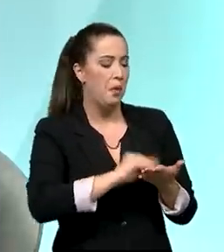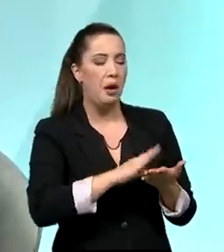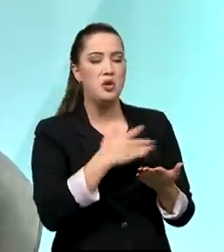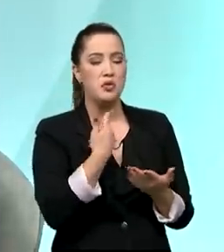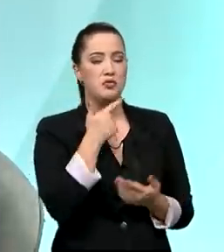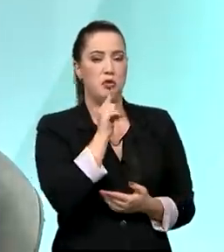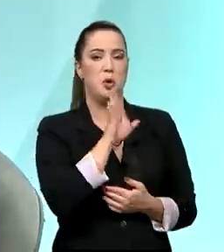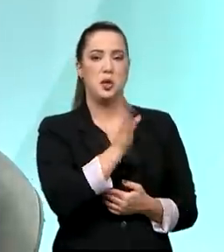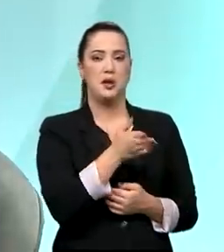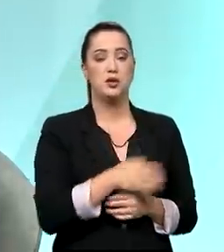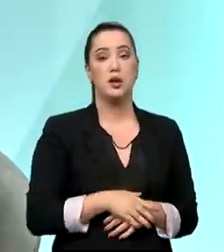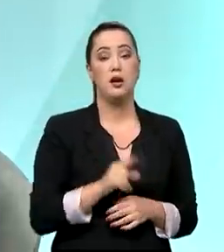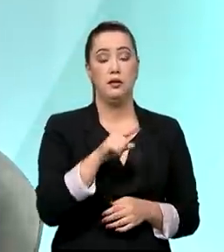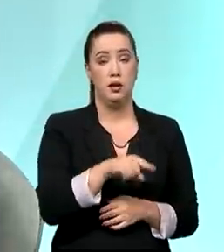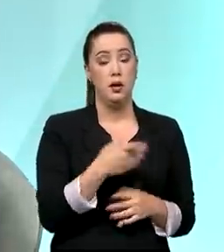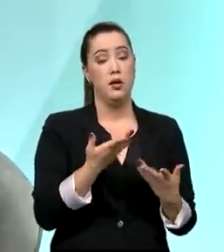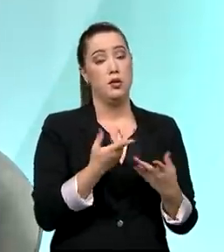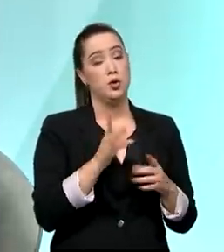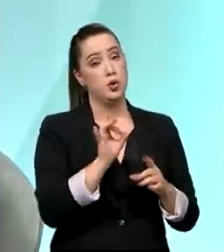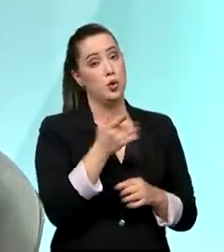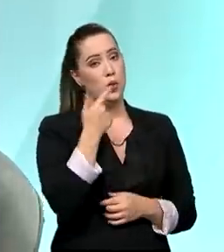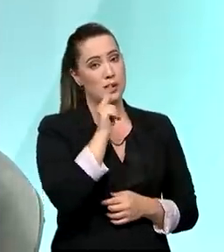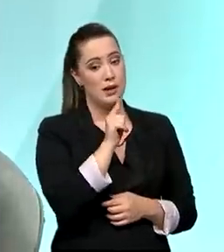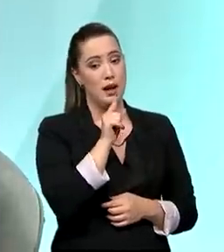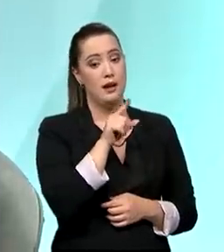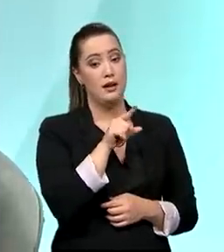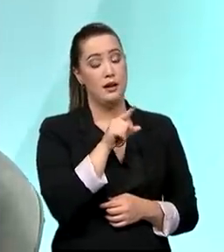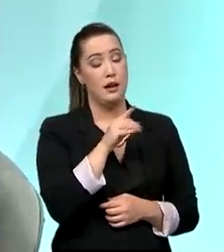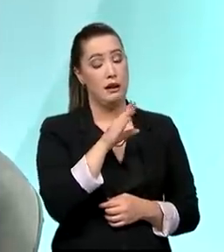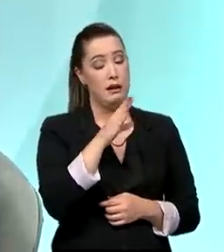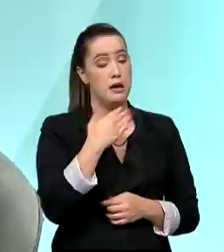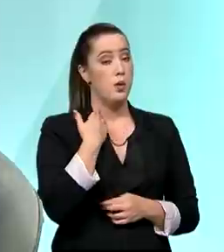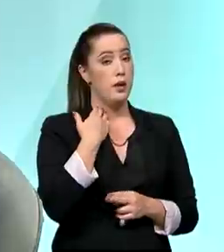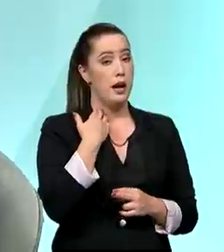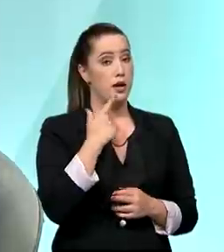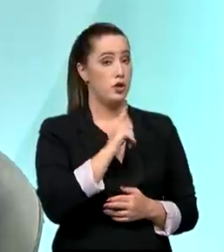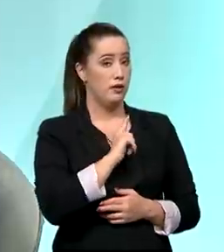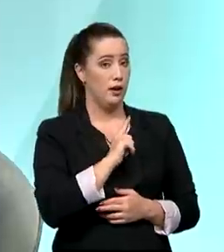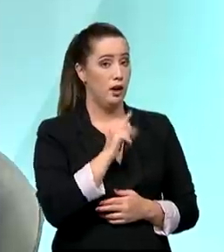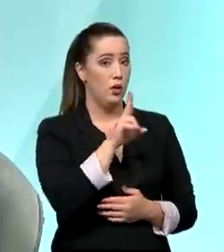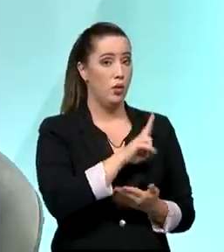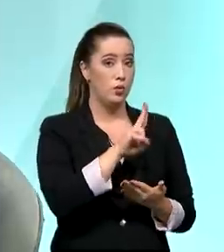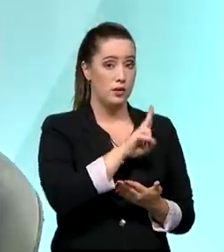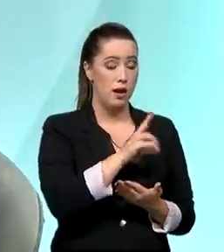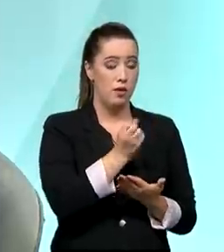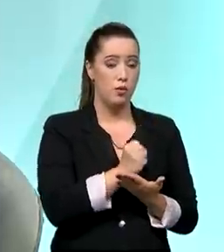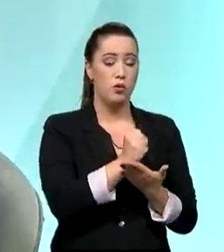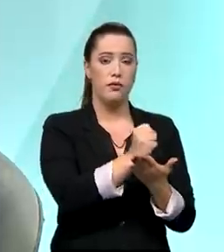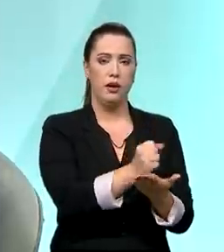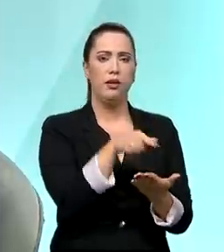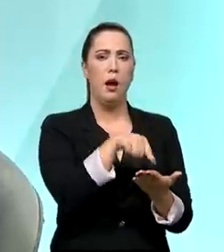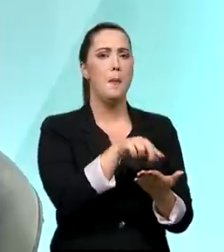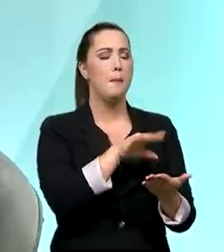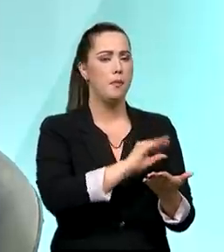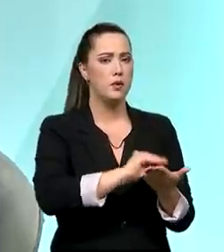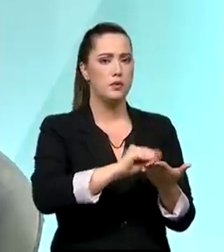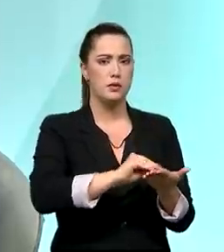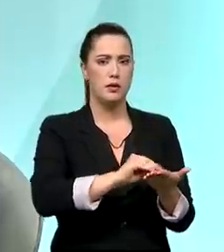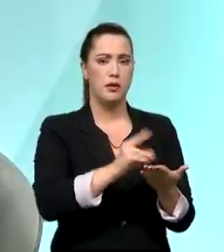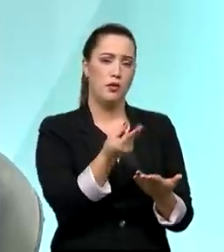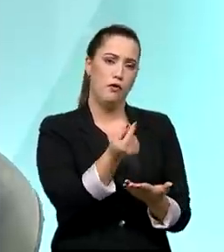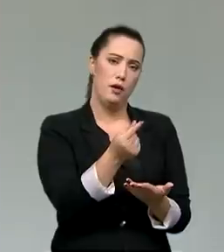só pode ser ofertada pelo celular. Se nós tivéssemos que utilizar as agências, o custo seria inviável.